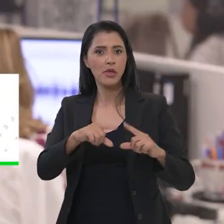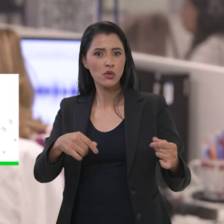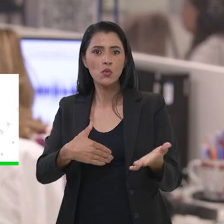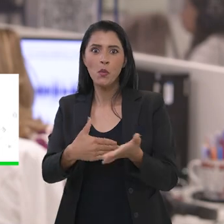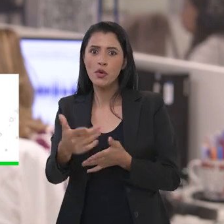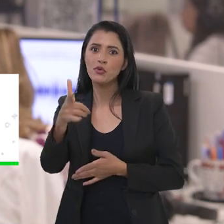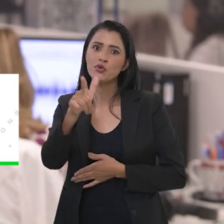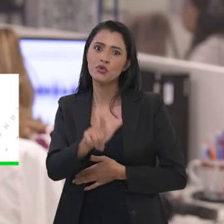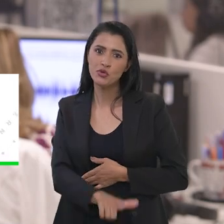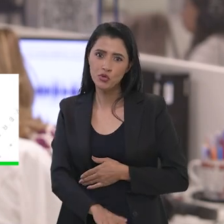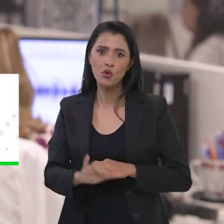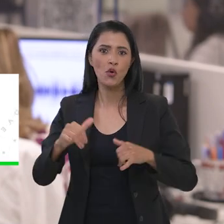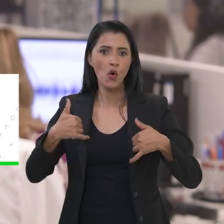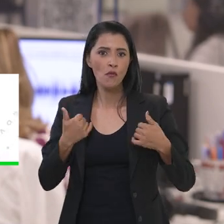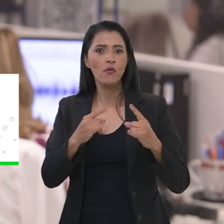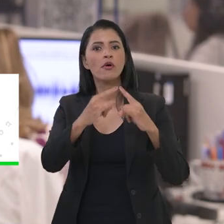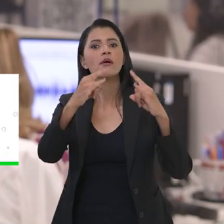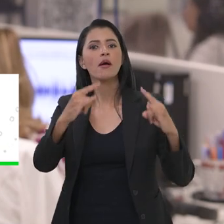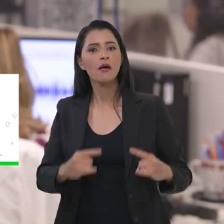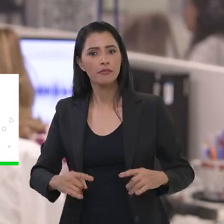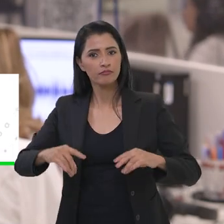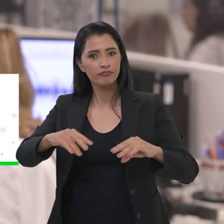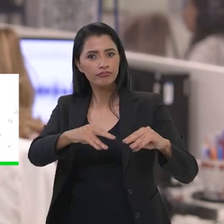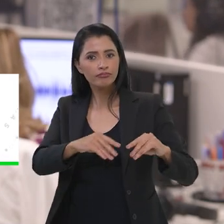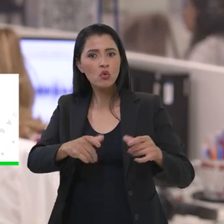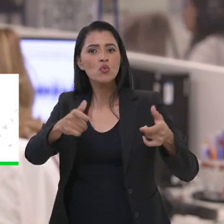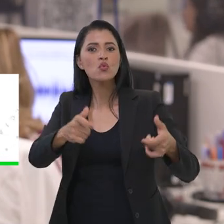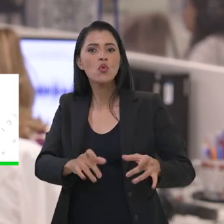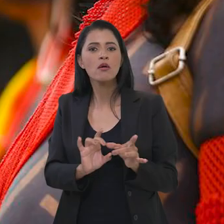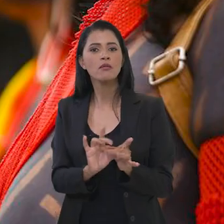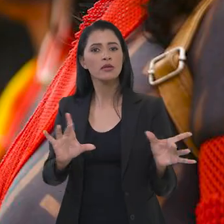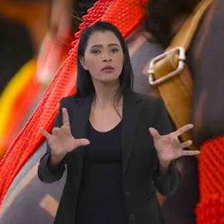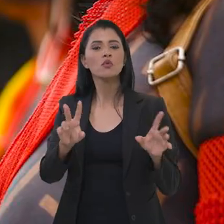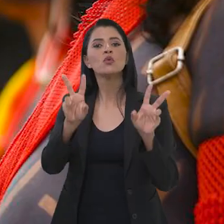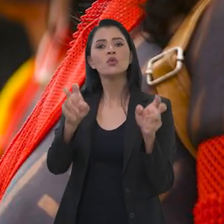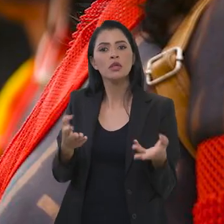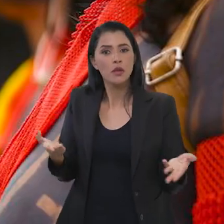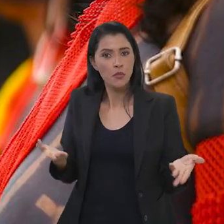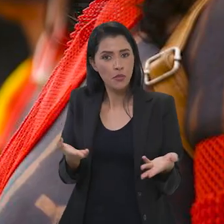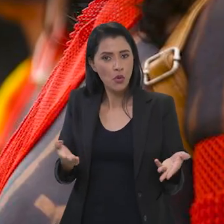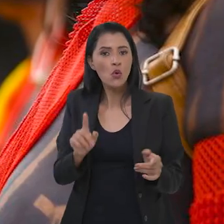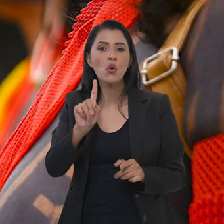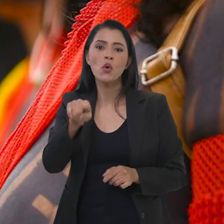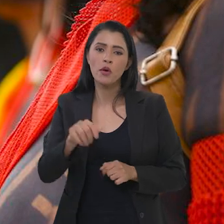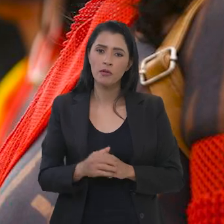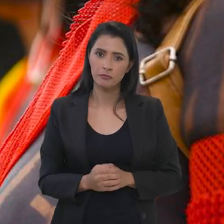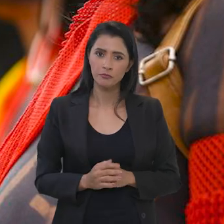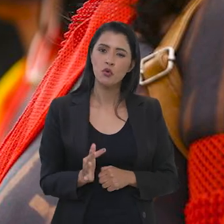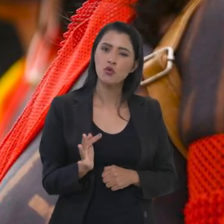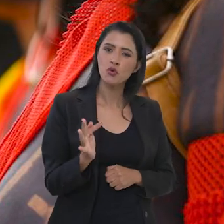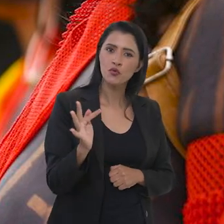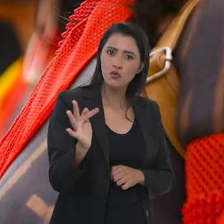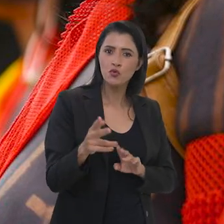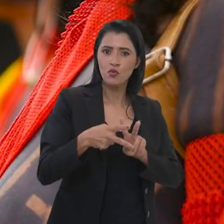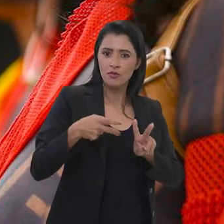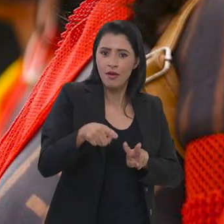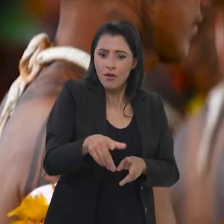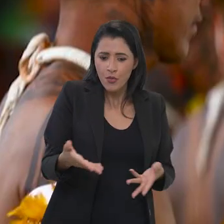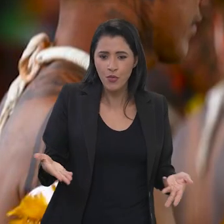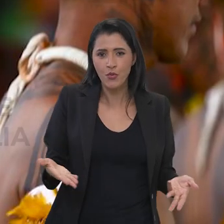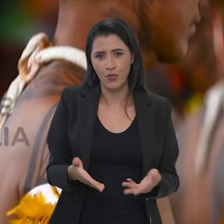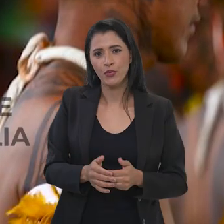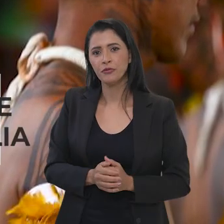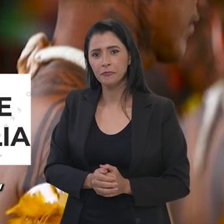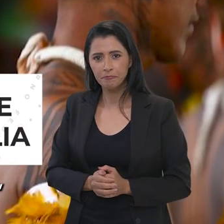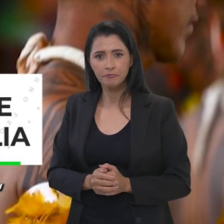Brasília começa mais uma edição do acampamento Terra Livre. O tema do grande encontro deste ano é o futuro indígena